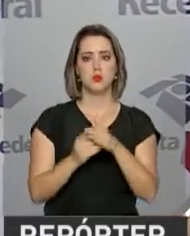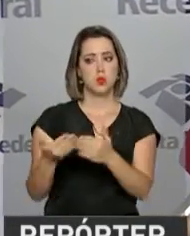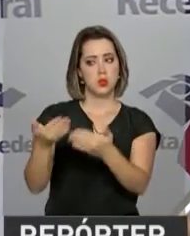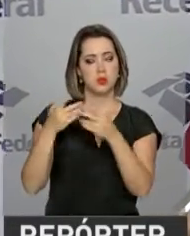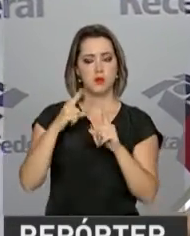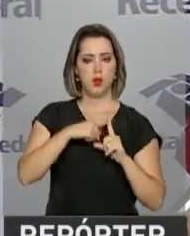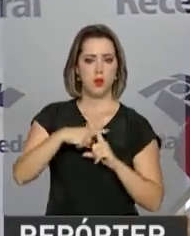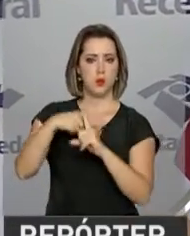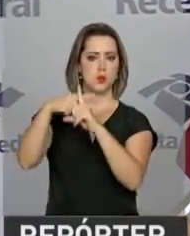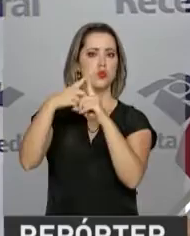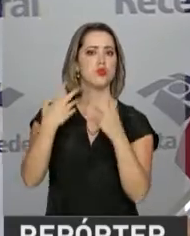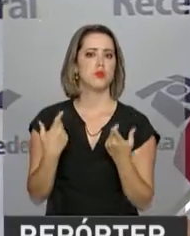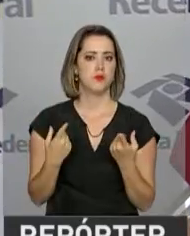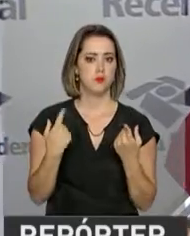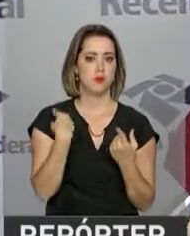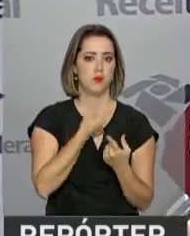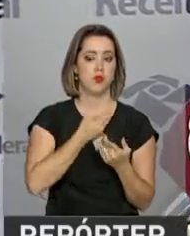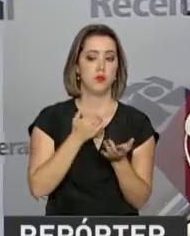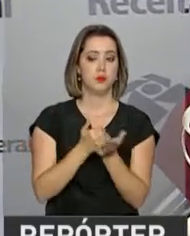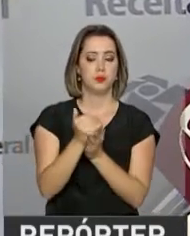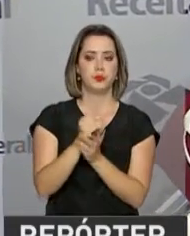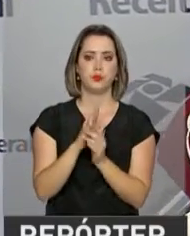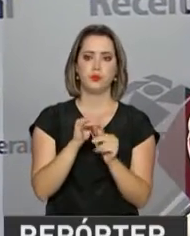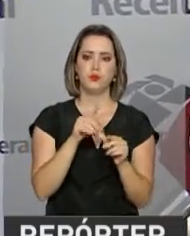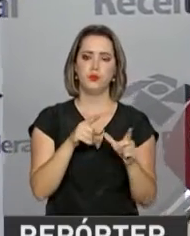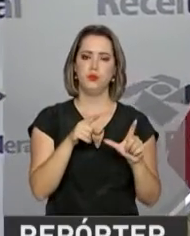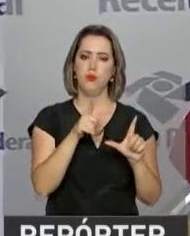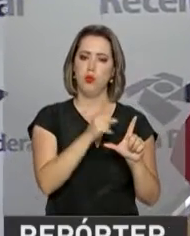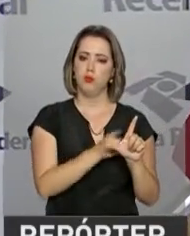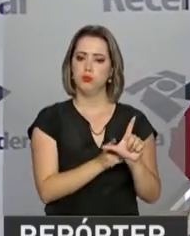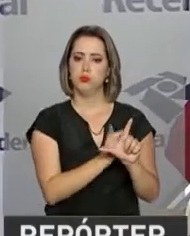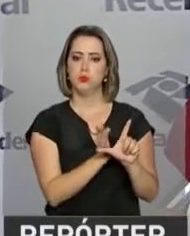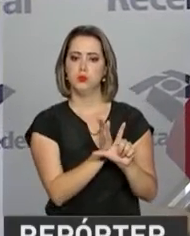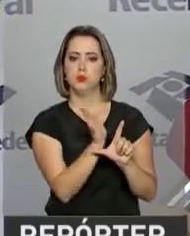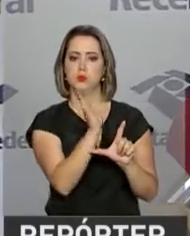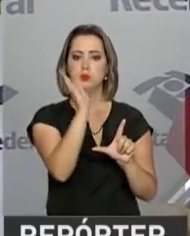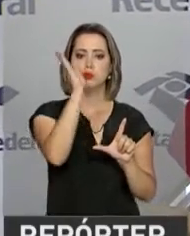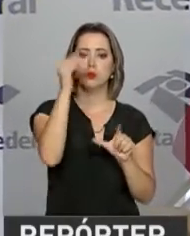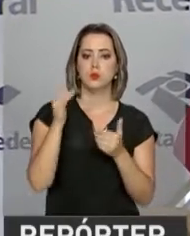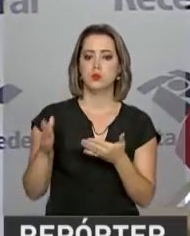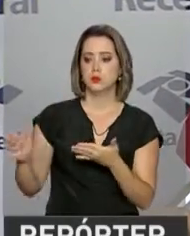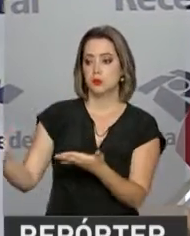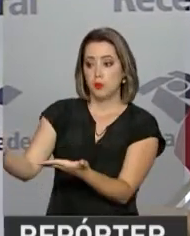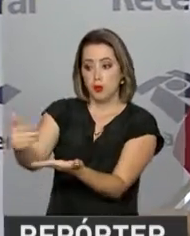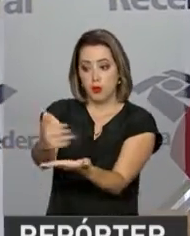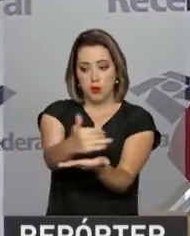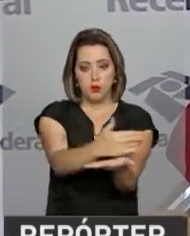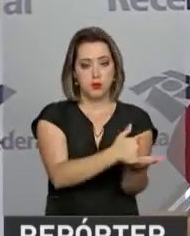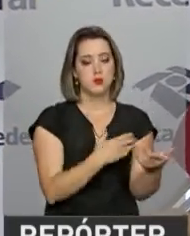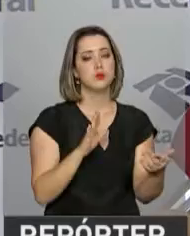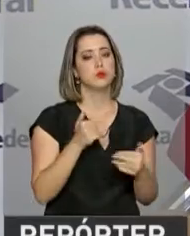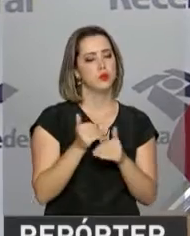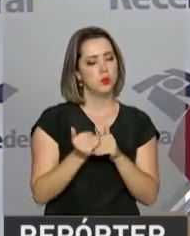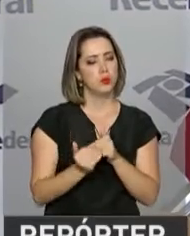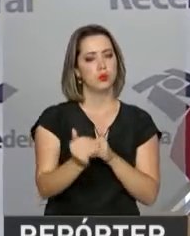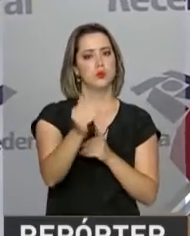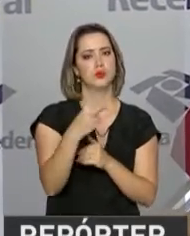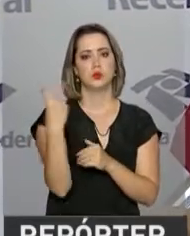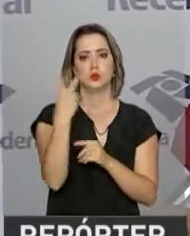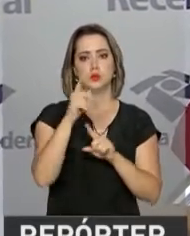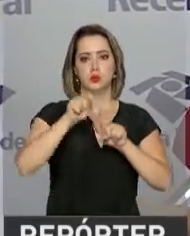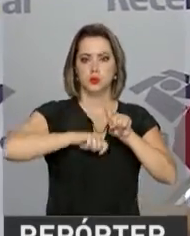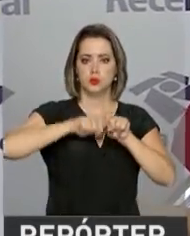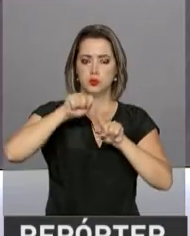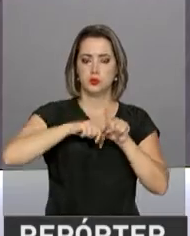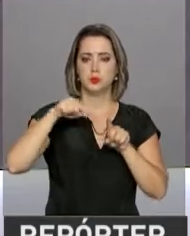iniciamos, em outubro do ano passado, uma trajetória ascendente da arrecadação e essa trajetória se manteve aí, está se mantendo nesses dois primeiros meses